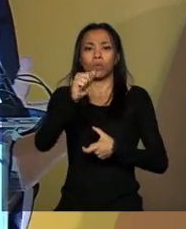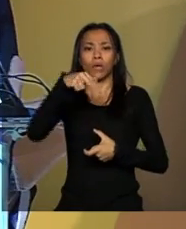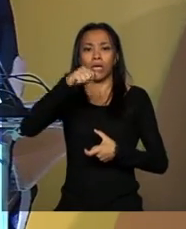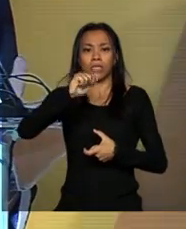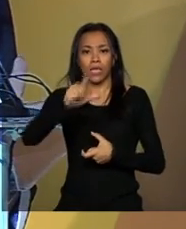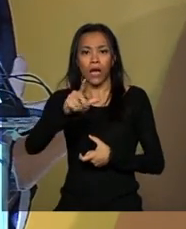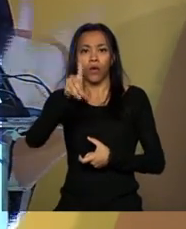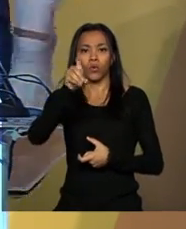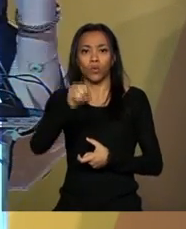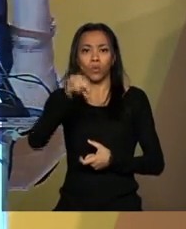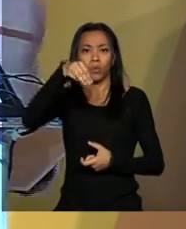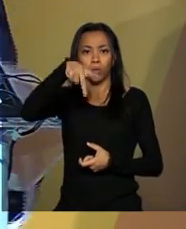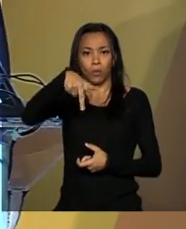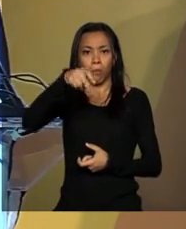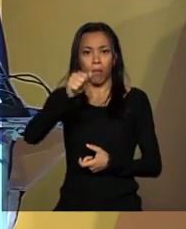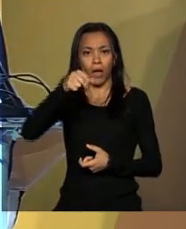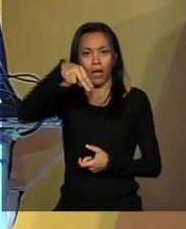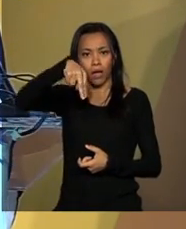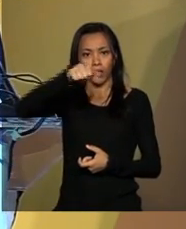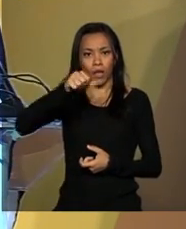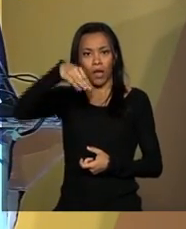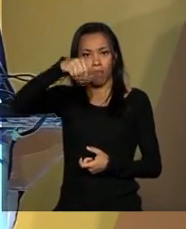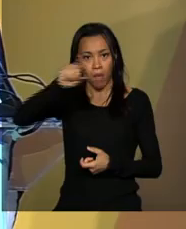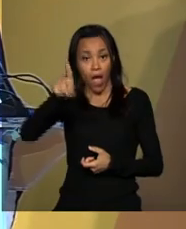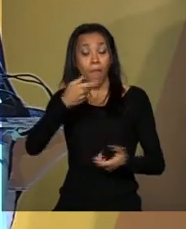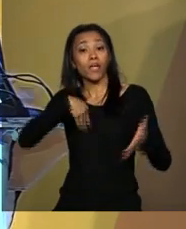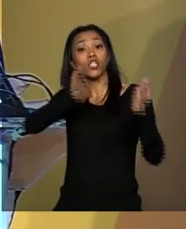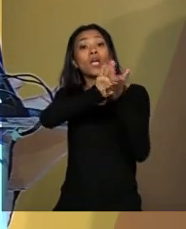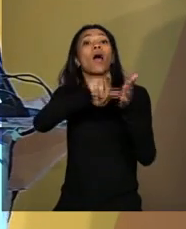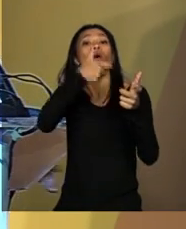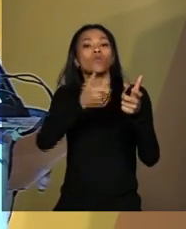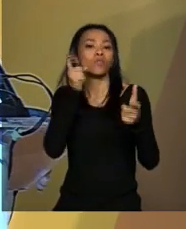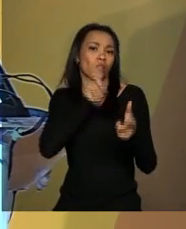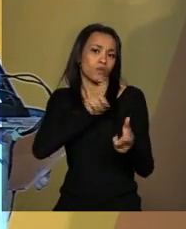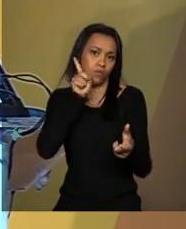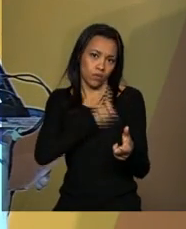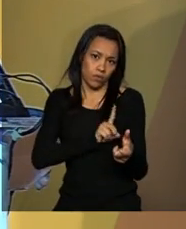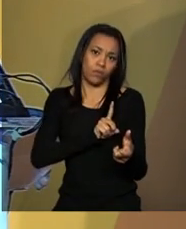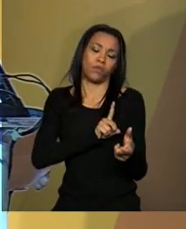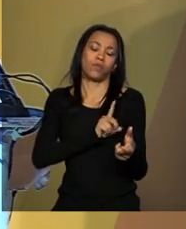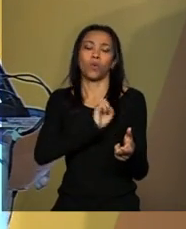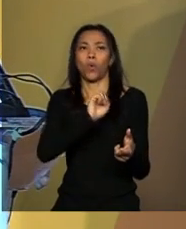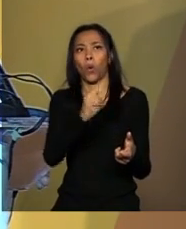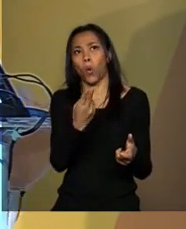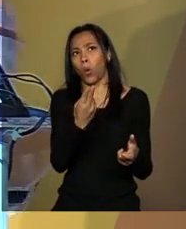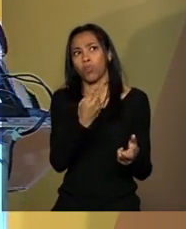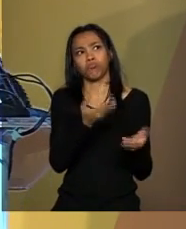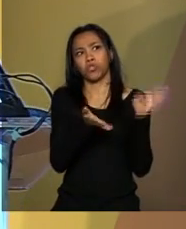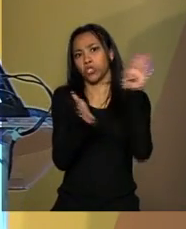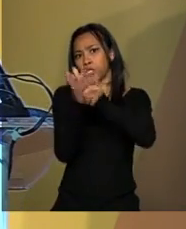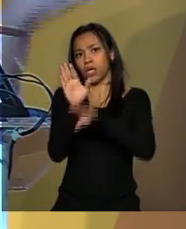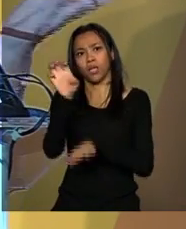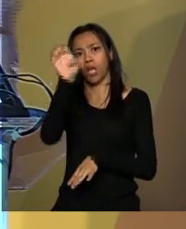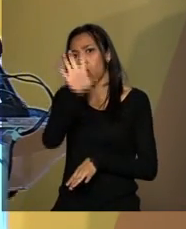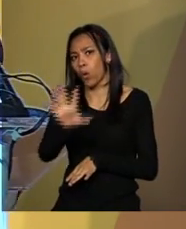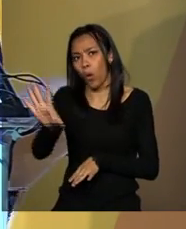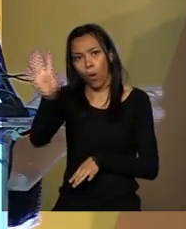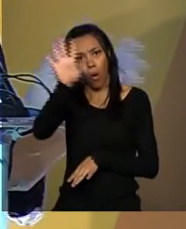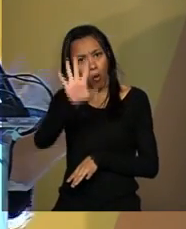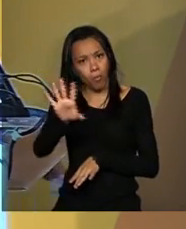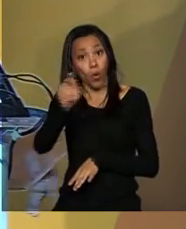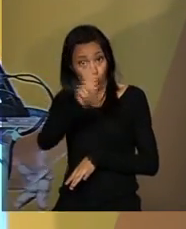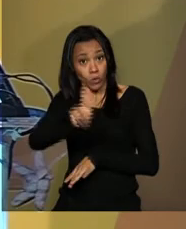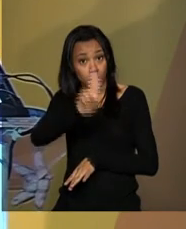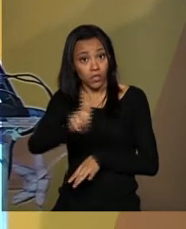aos Estados Unidos ou à Europa, indo pelo Canal do